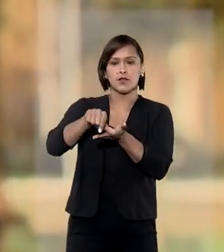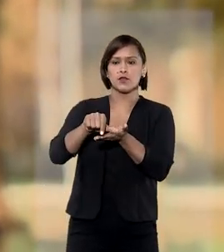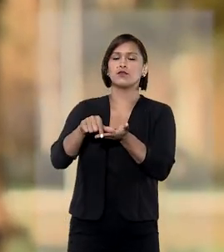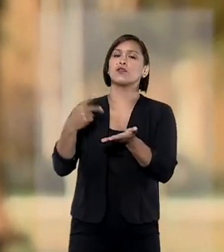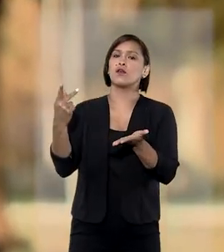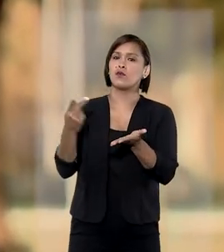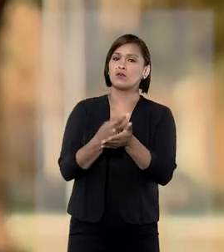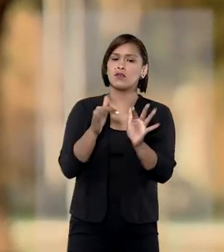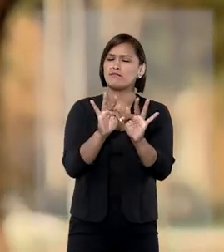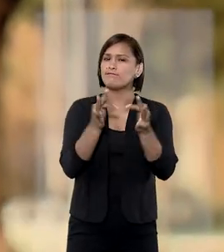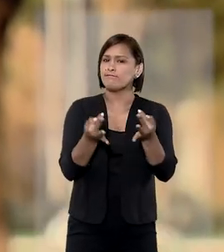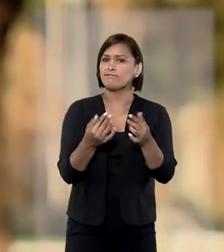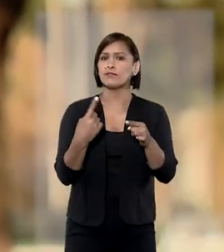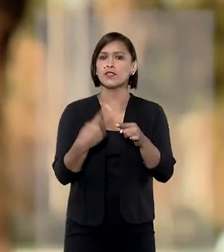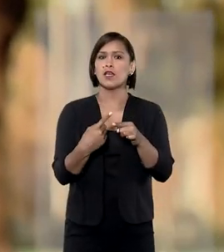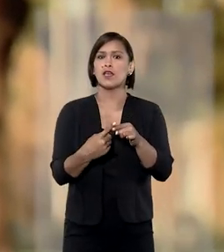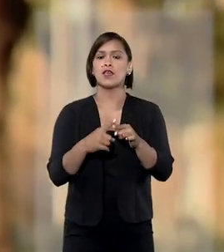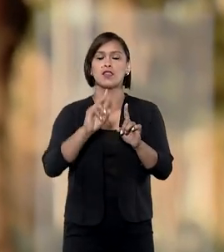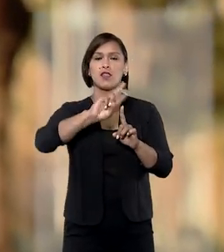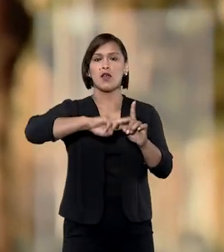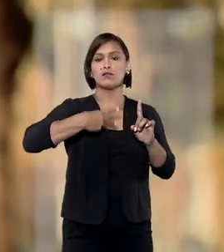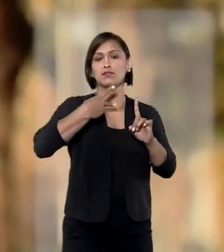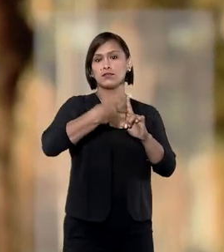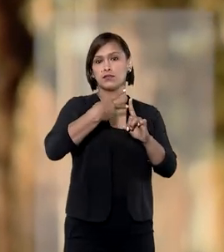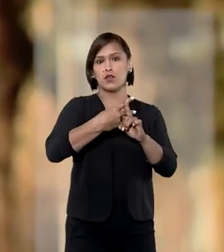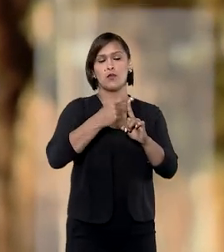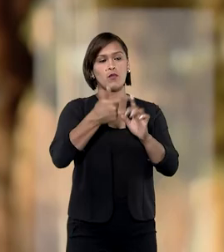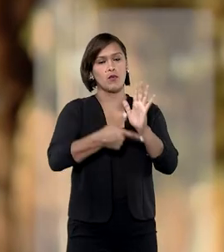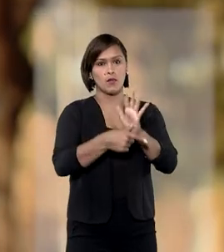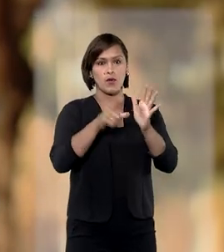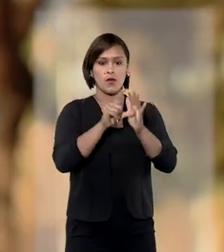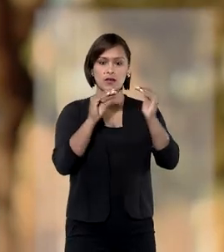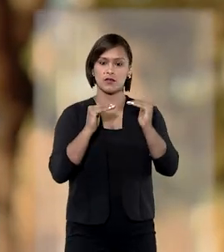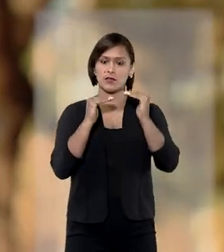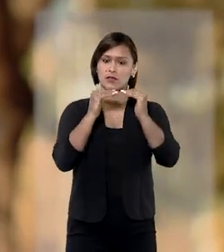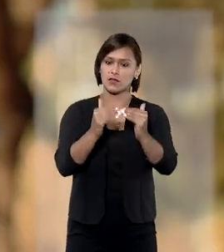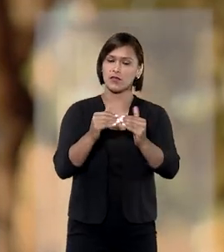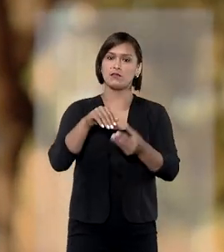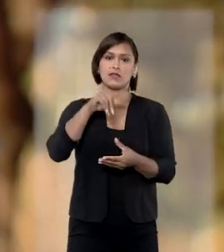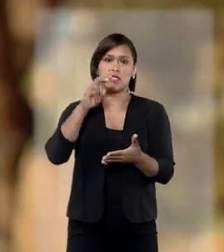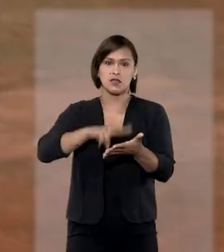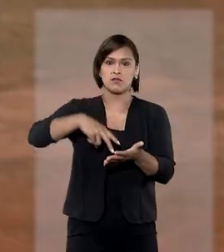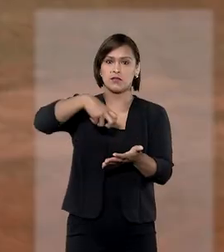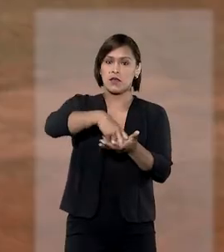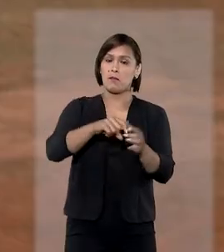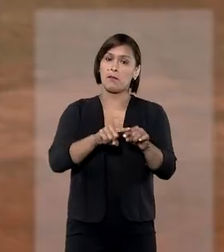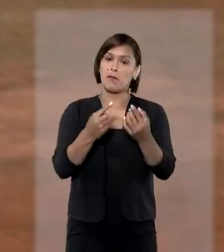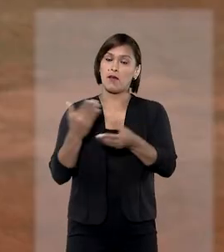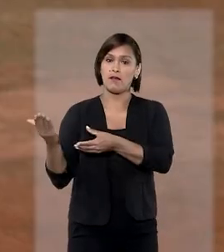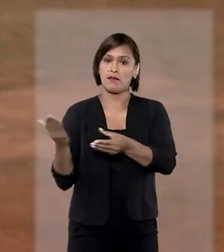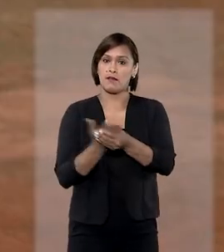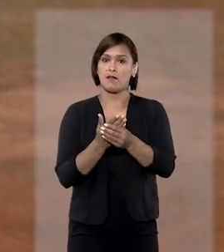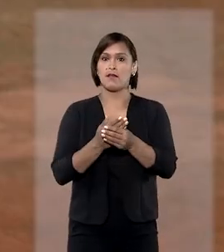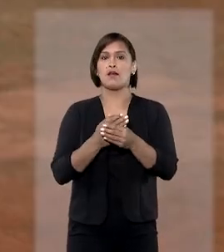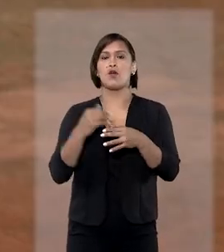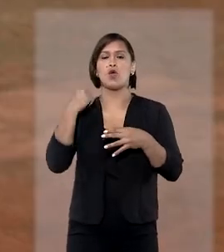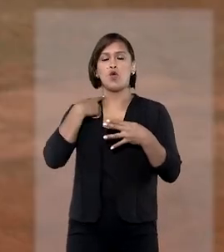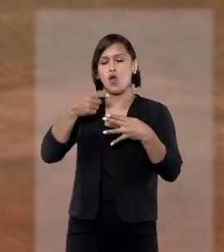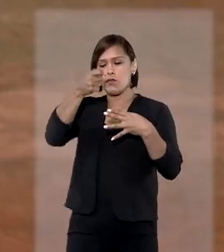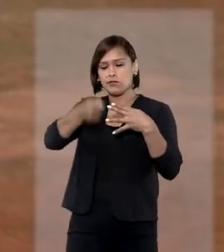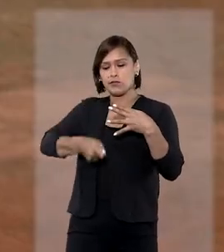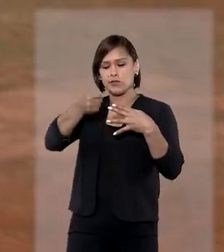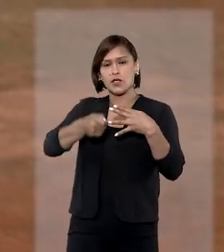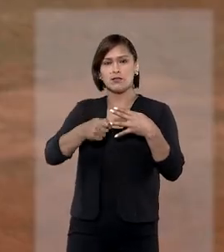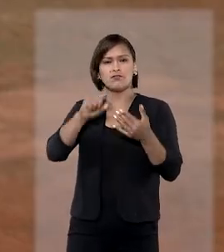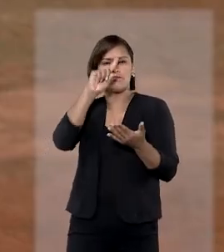ocorrer de forma simples e não em dobro, como havia sido estabelecido em sentença. Na ação, o juízo de primeiro